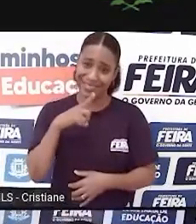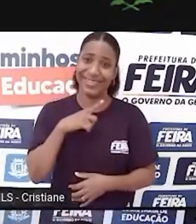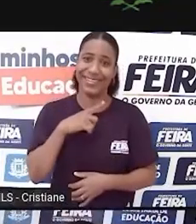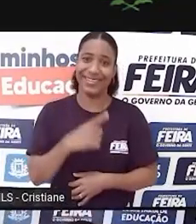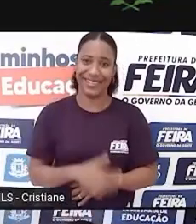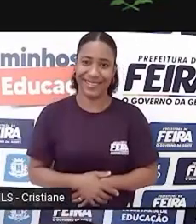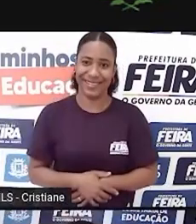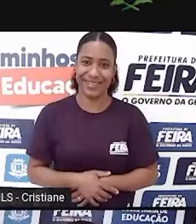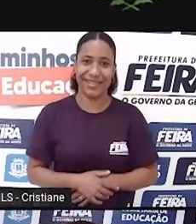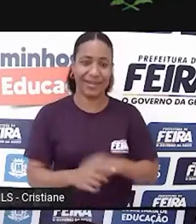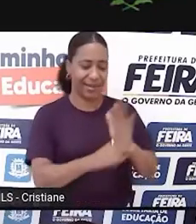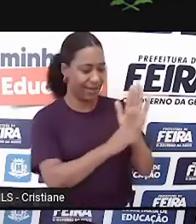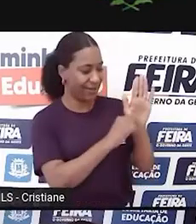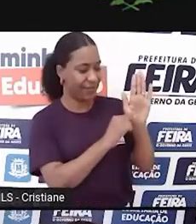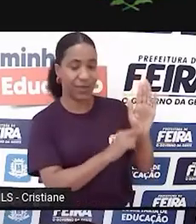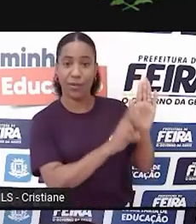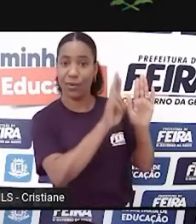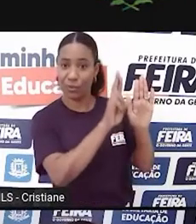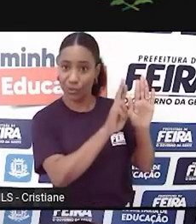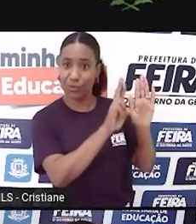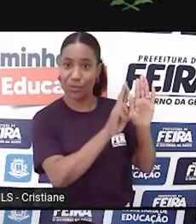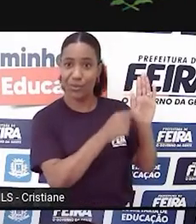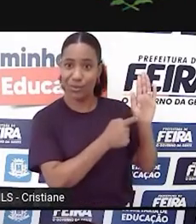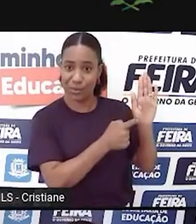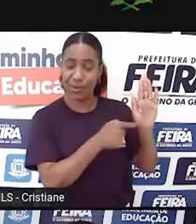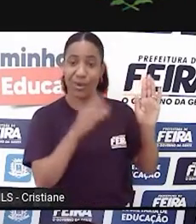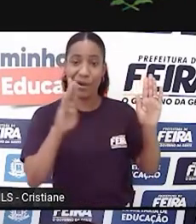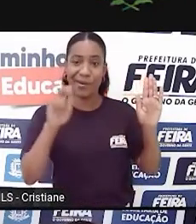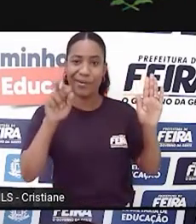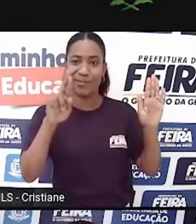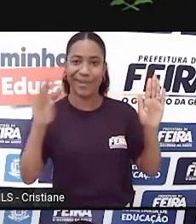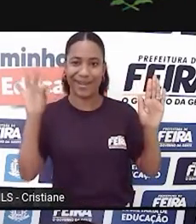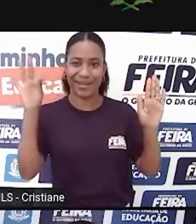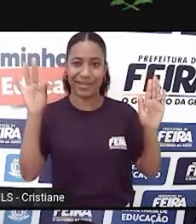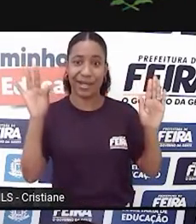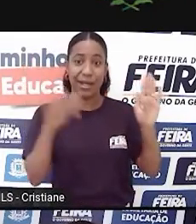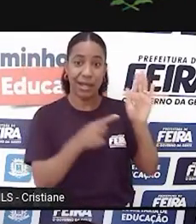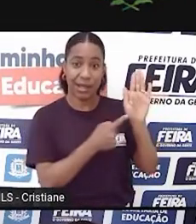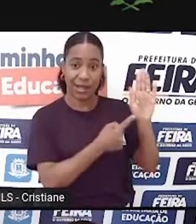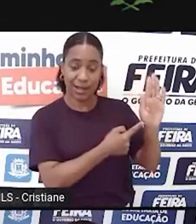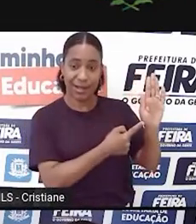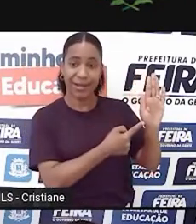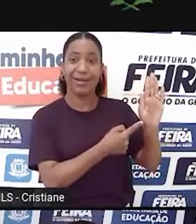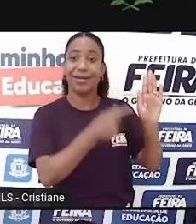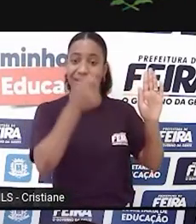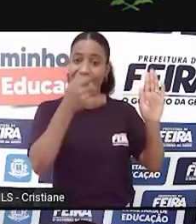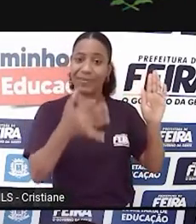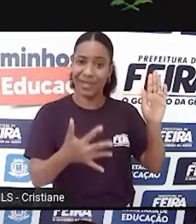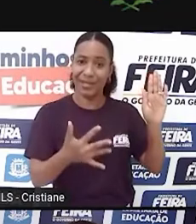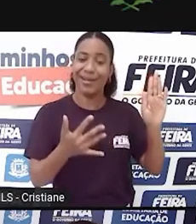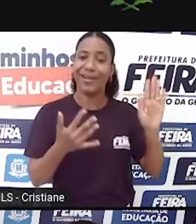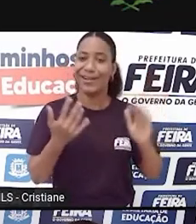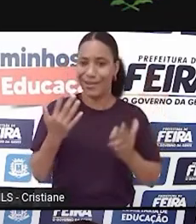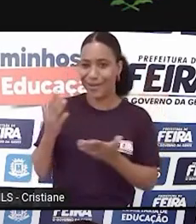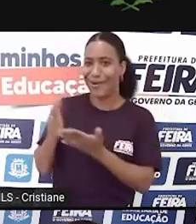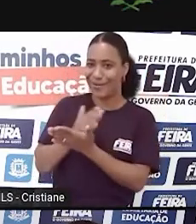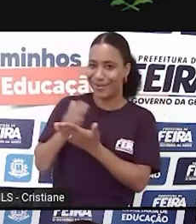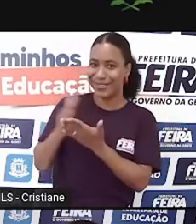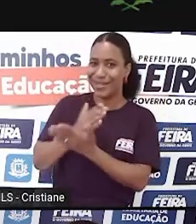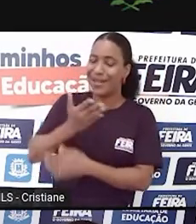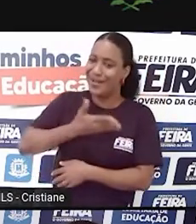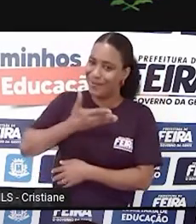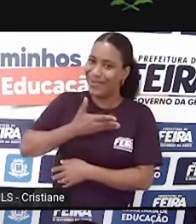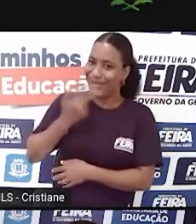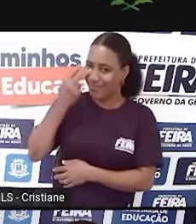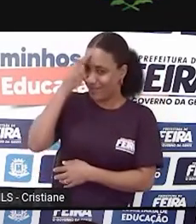autor, Bartz, que eles falam, às vezes, professores de... Eu tenho umas amigas da área de história que a gente às vezes brinca, brincam, nós brincamos